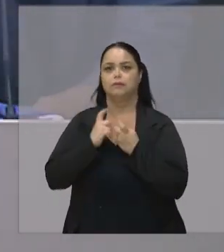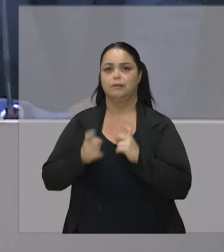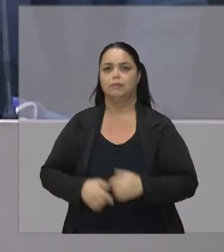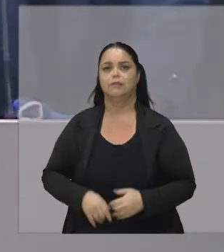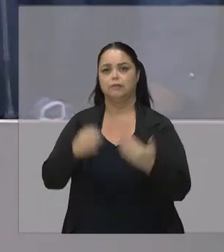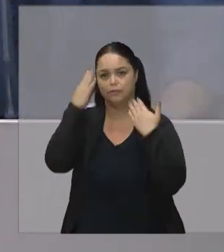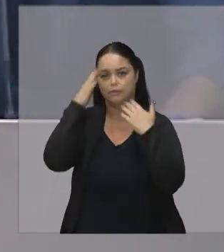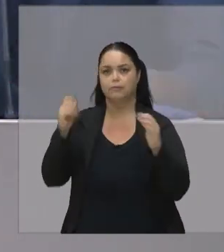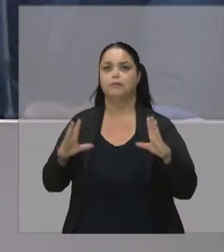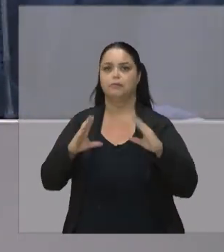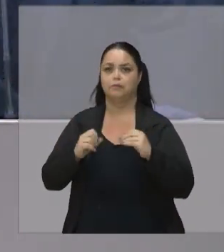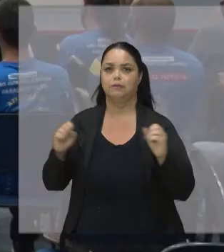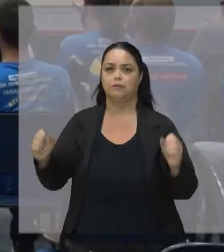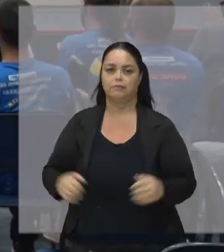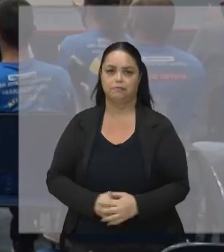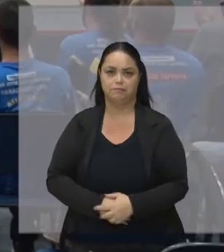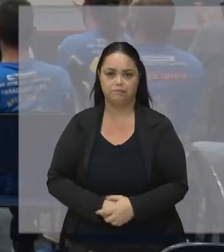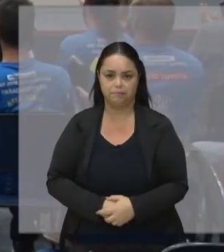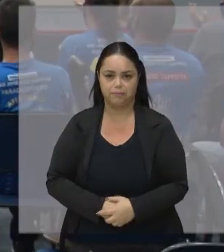Obrigado, ótima noite a todos.